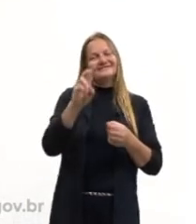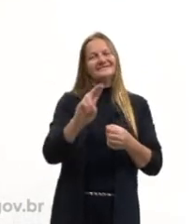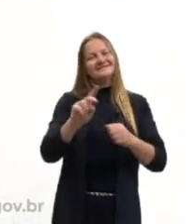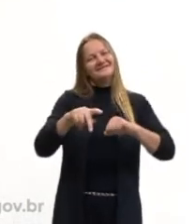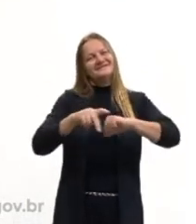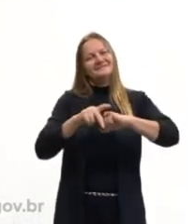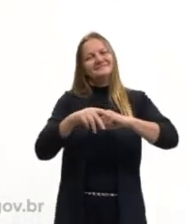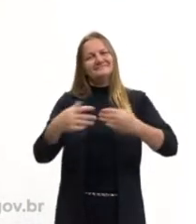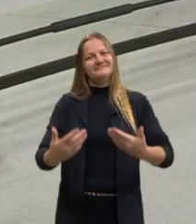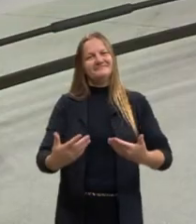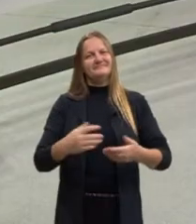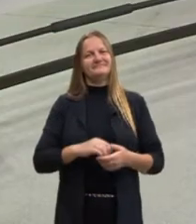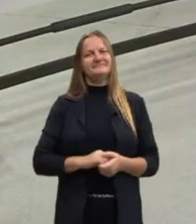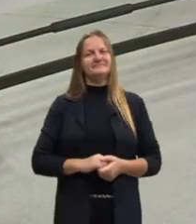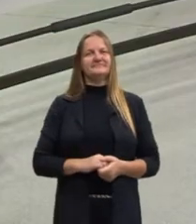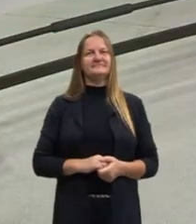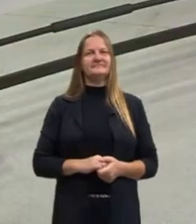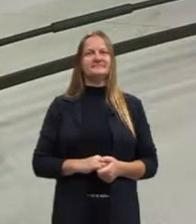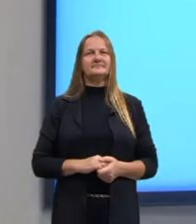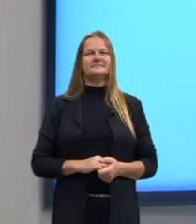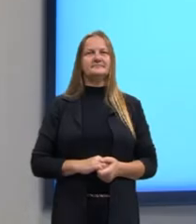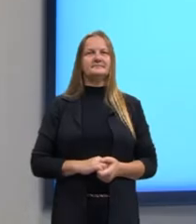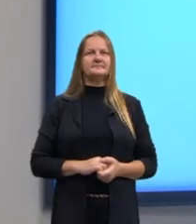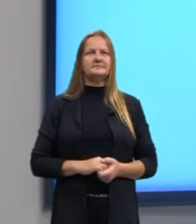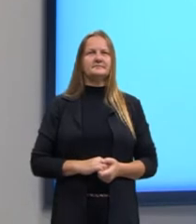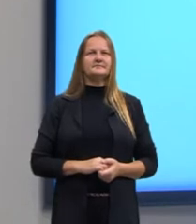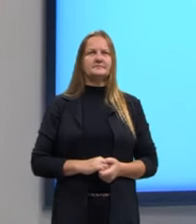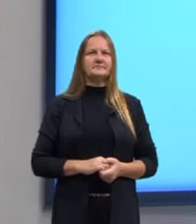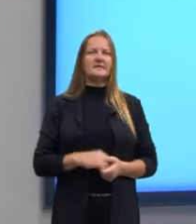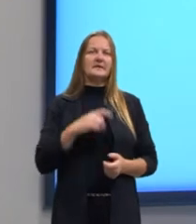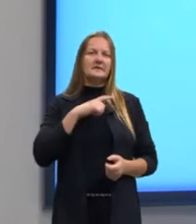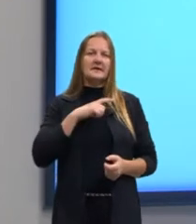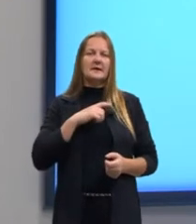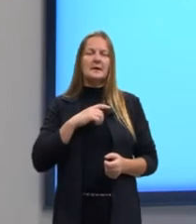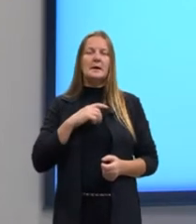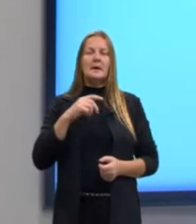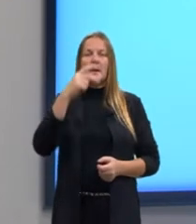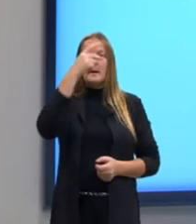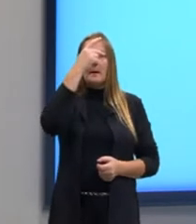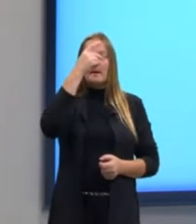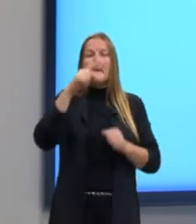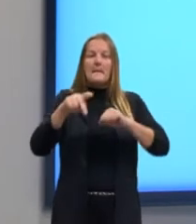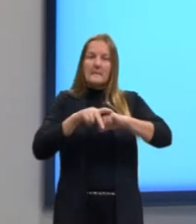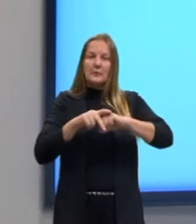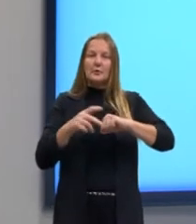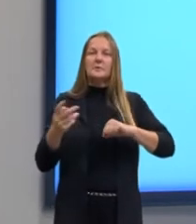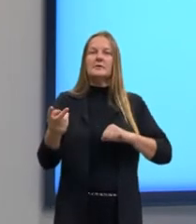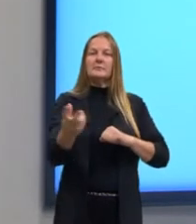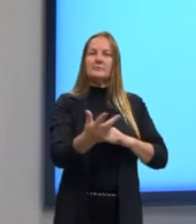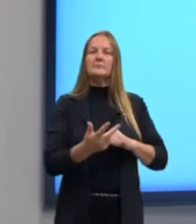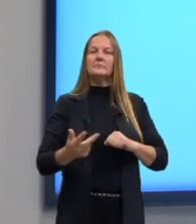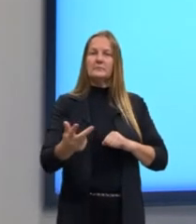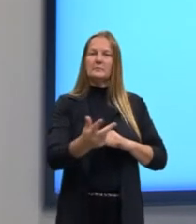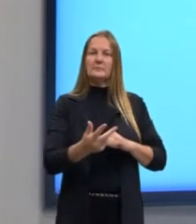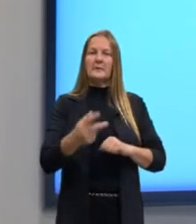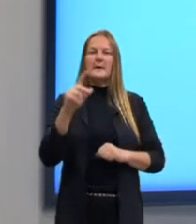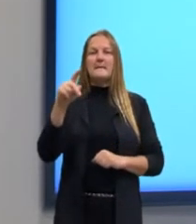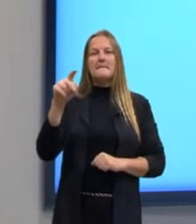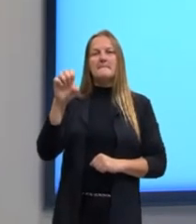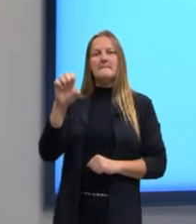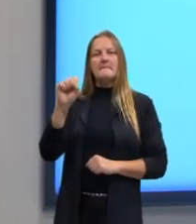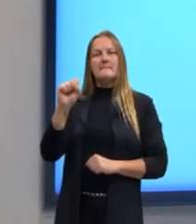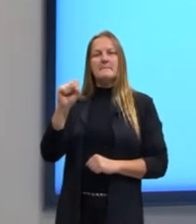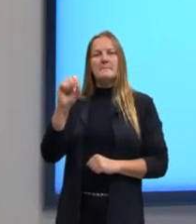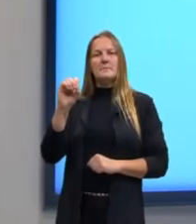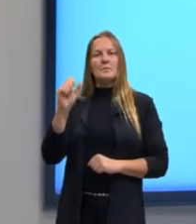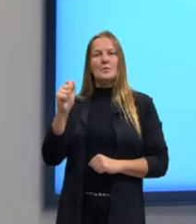elementos tais como os pronomes pessoais, ok? Os pronomes pessoais,